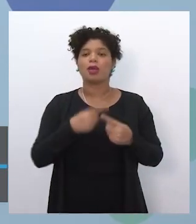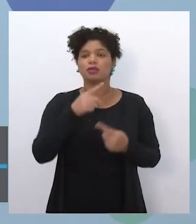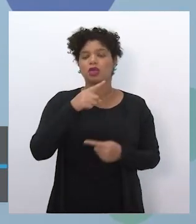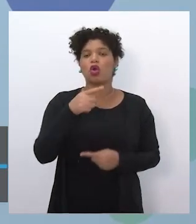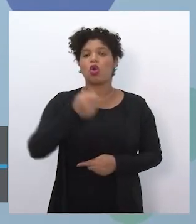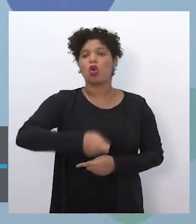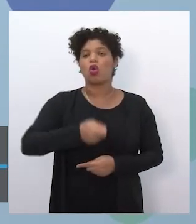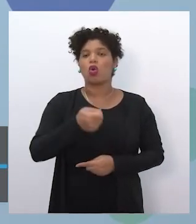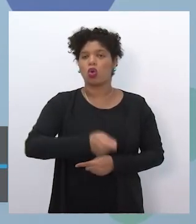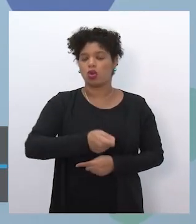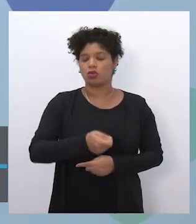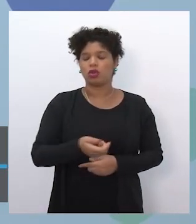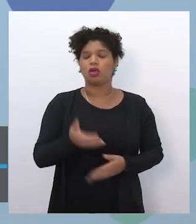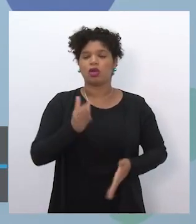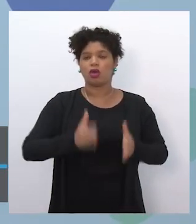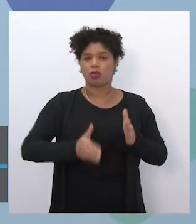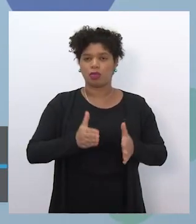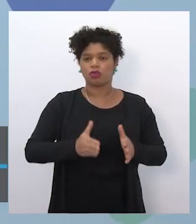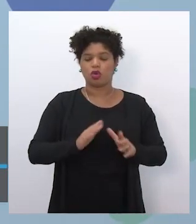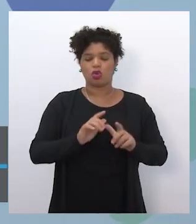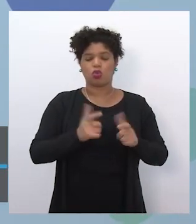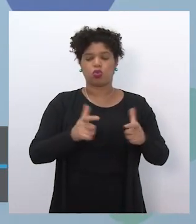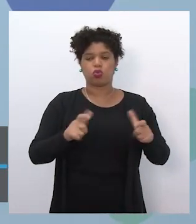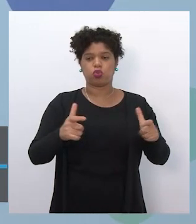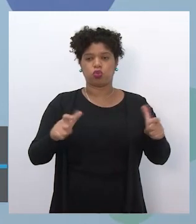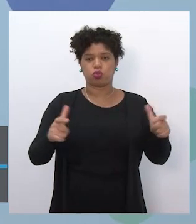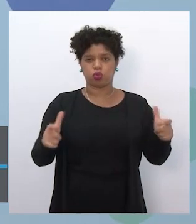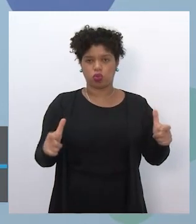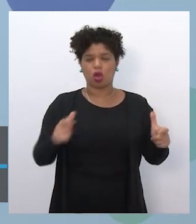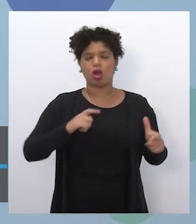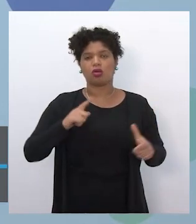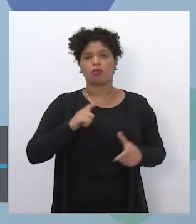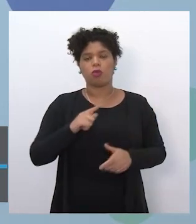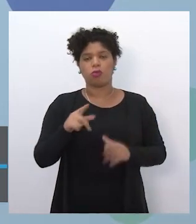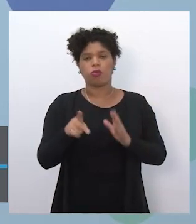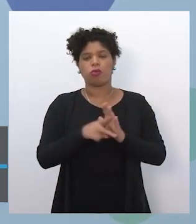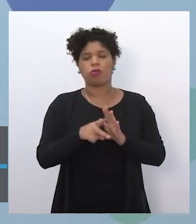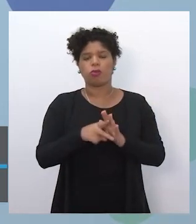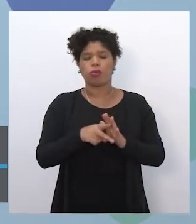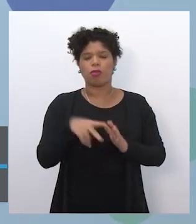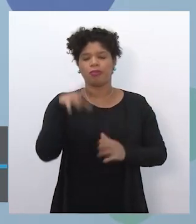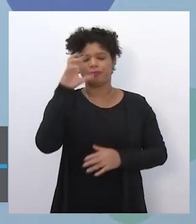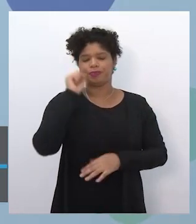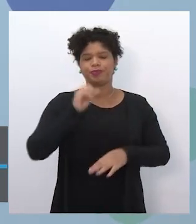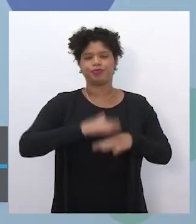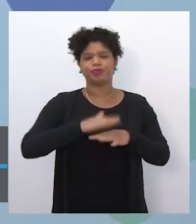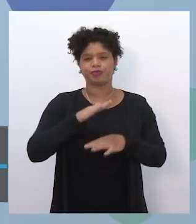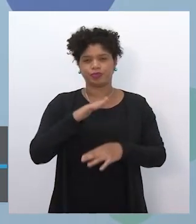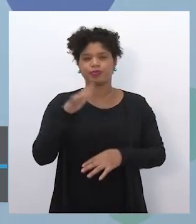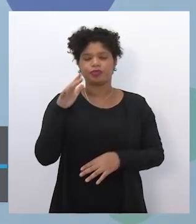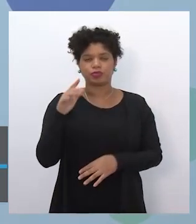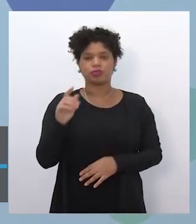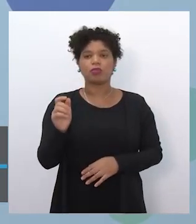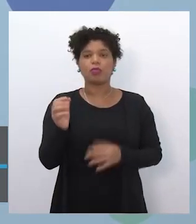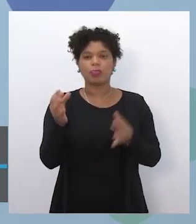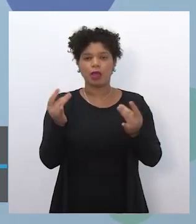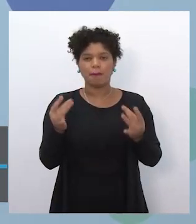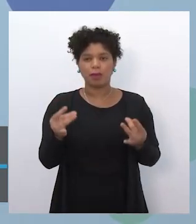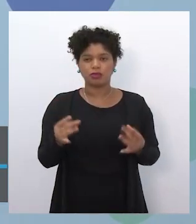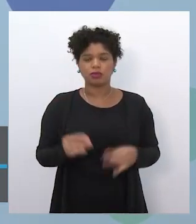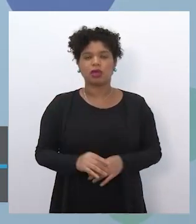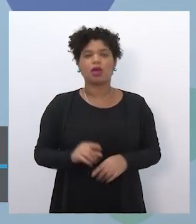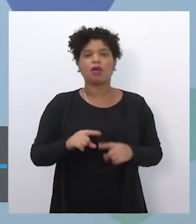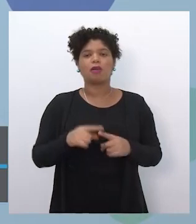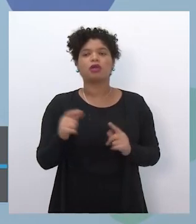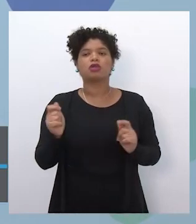obrigatório nesse tempo de expansão em relação ao pilar de apoio à aprendizagem, depois eu vou falar um pouco melhor para a missão, mas em relação ao